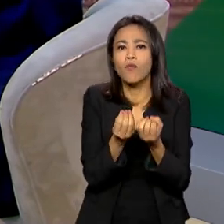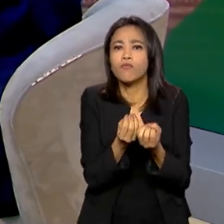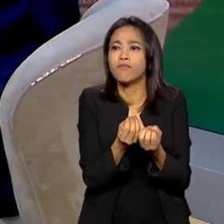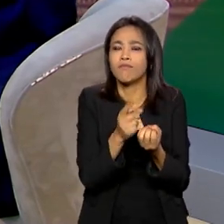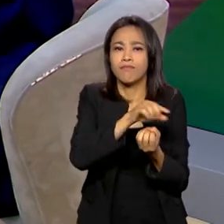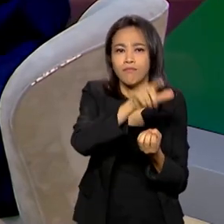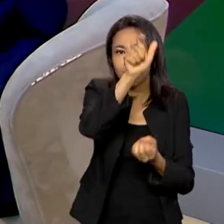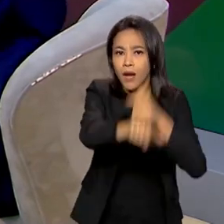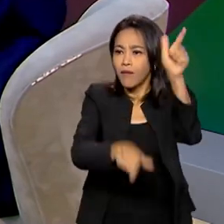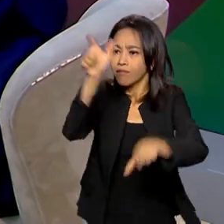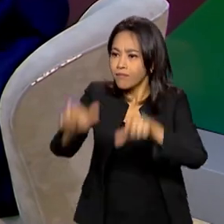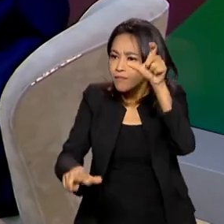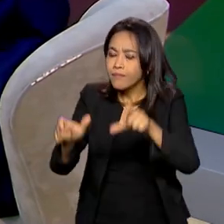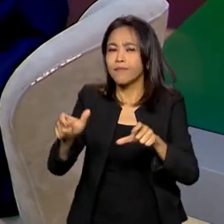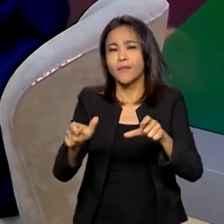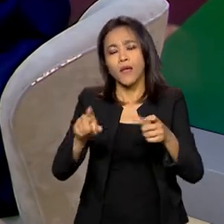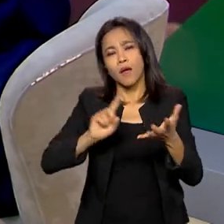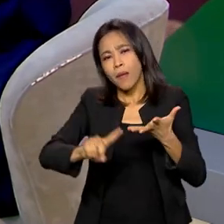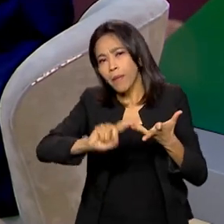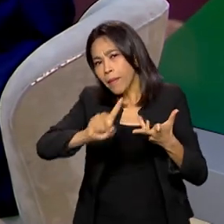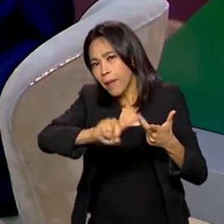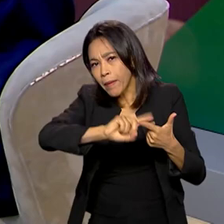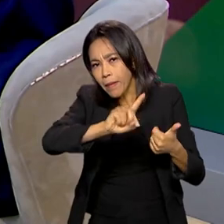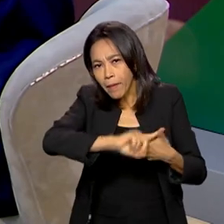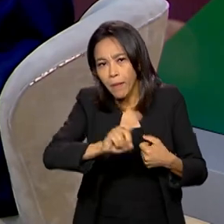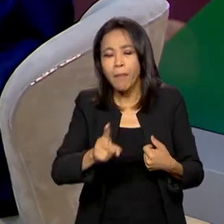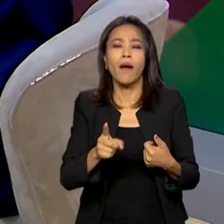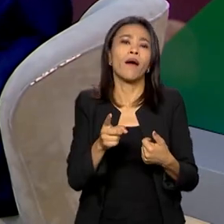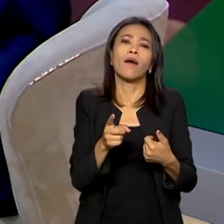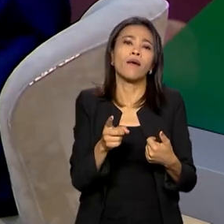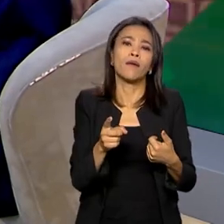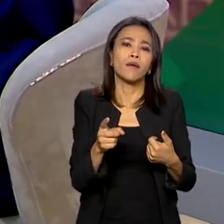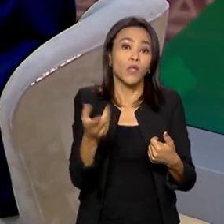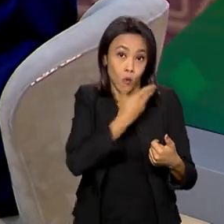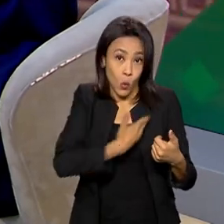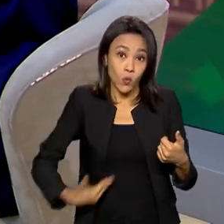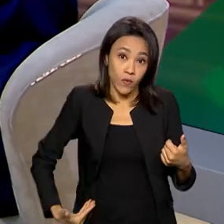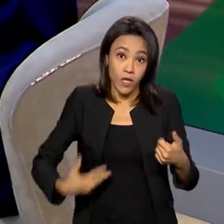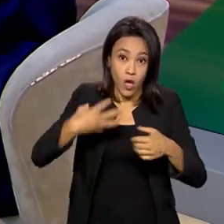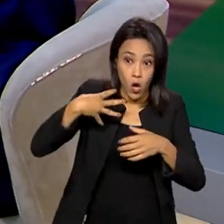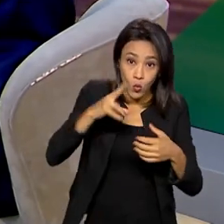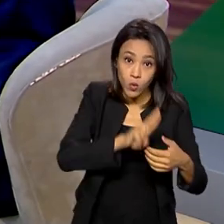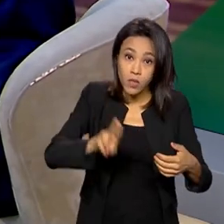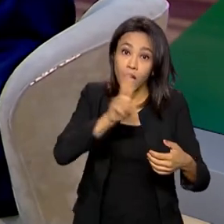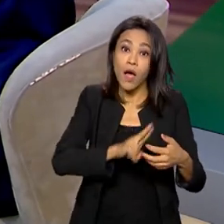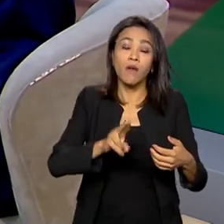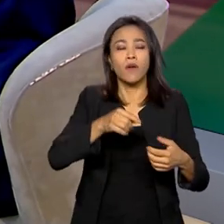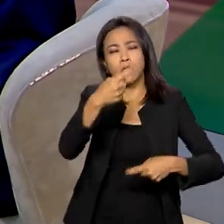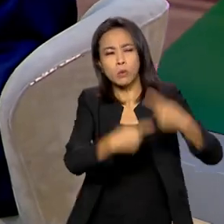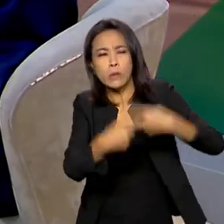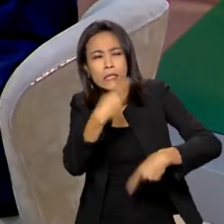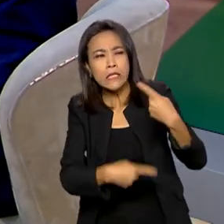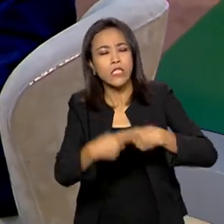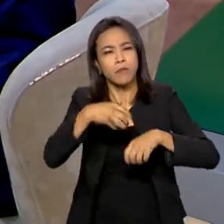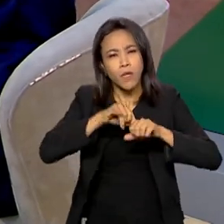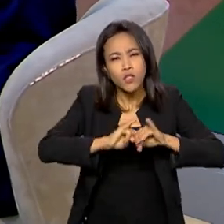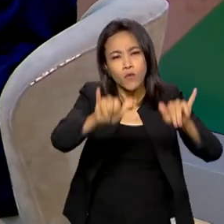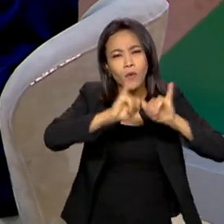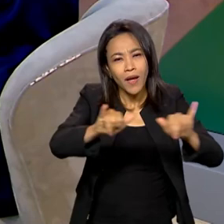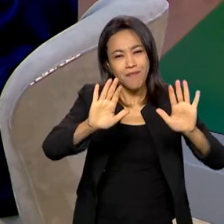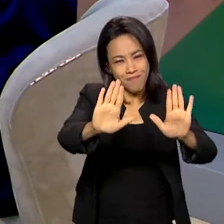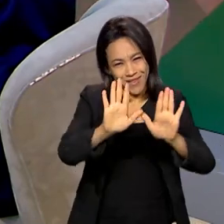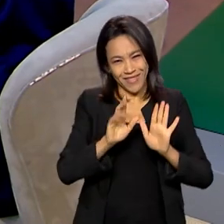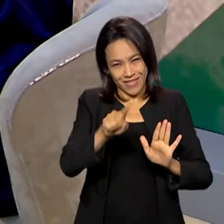as ações voltadas ao público da parte do Estado brasileiro, ou seja, as políticas públicas, por exemplo. Mas isso